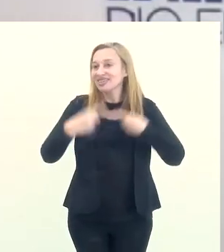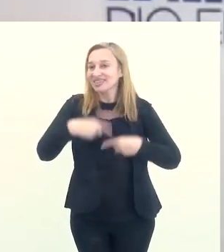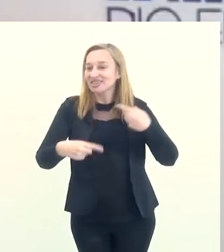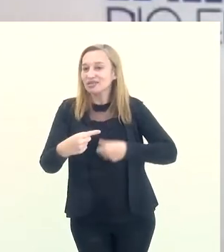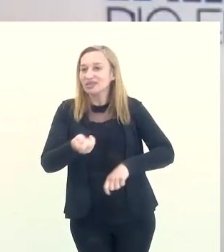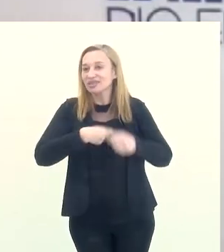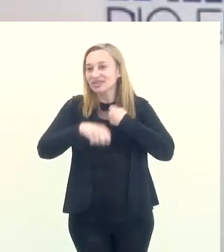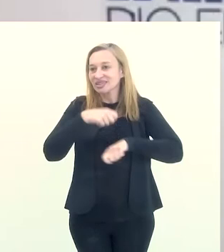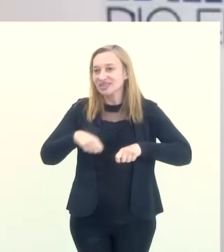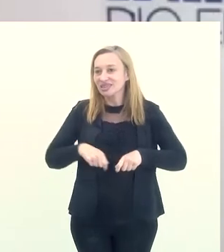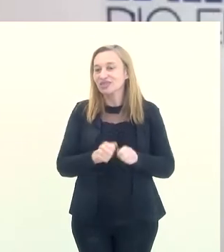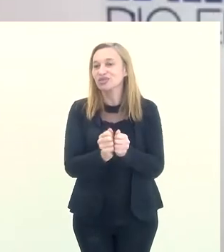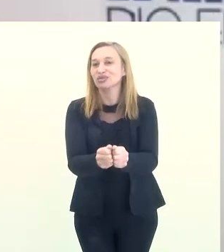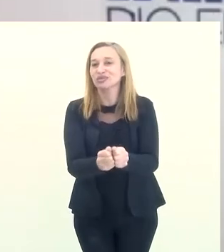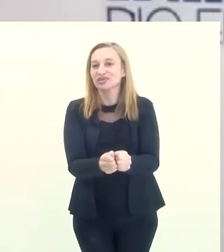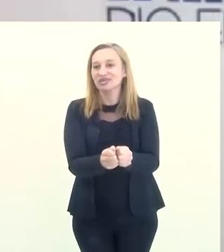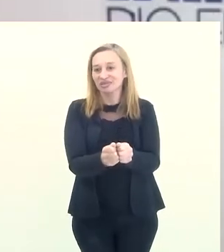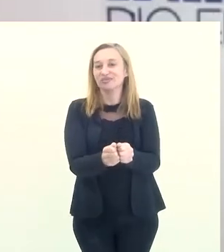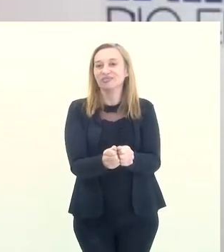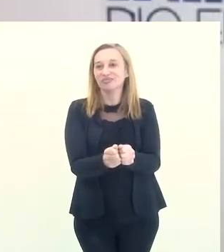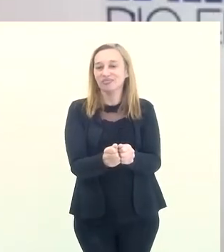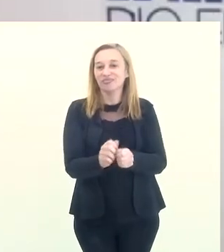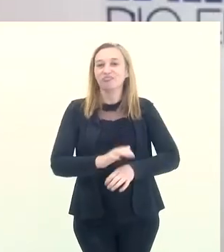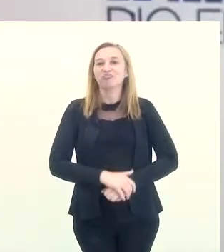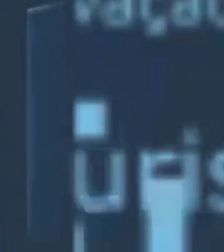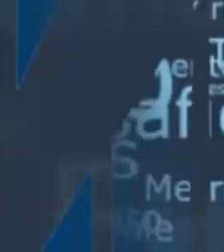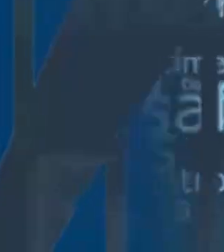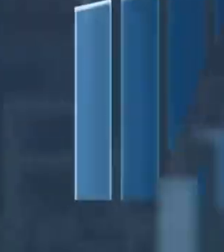política, economia e turismo. Caminham juntos.